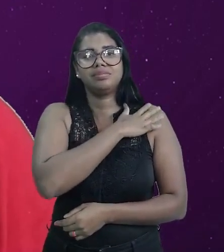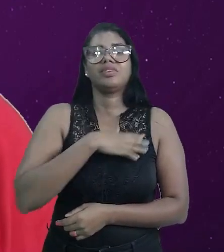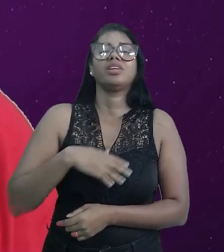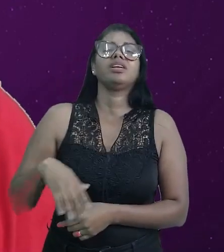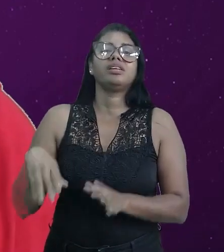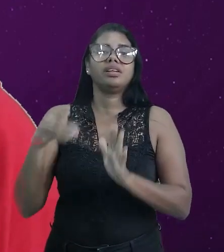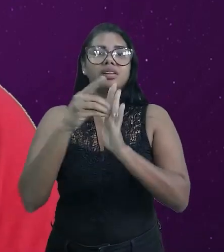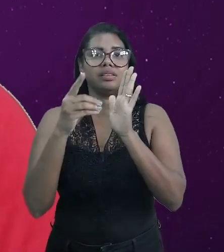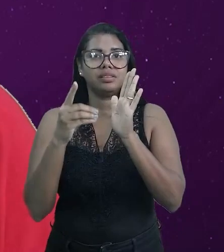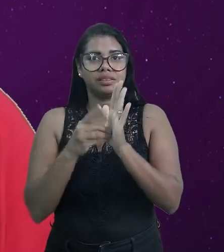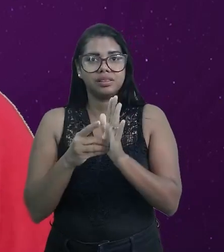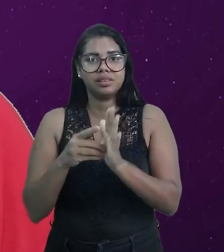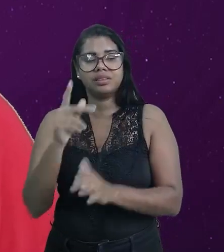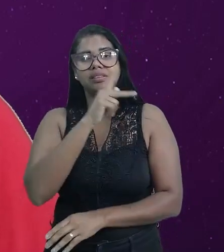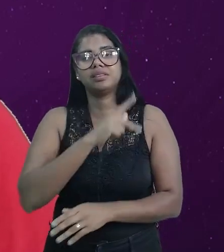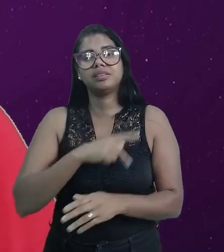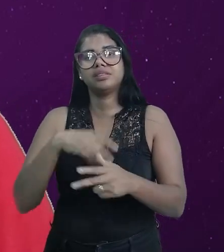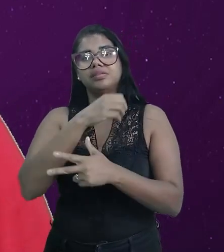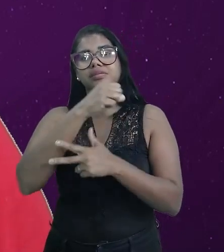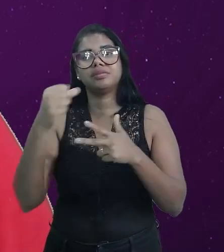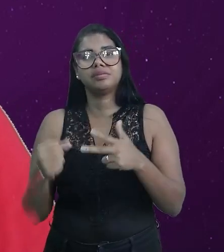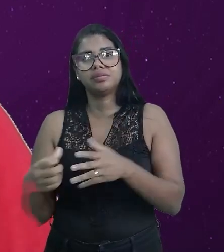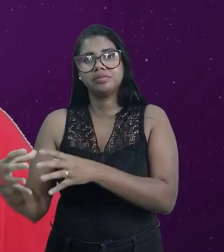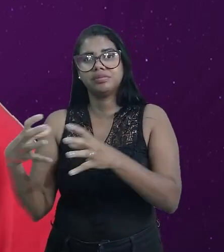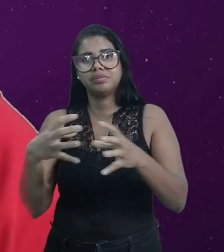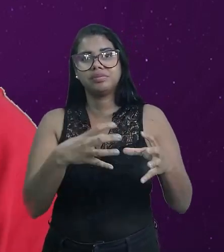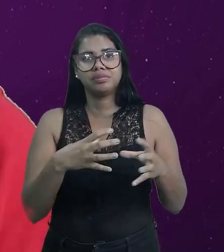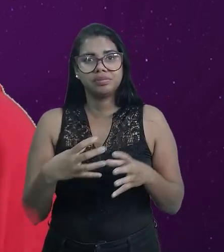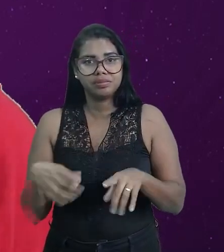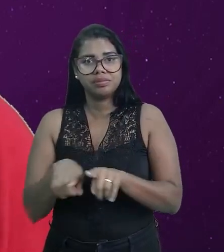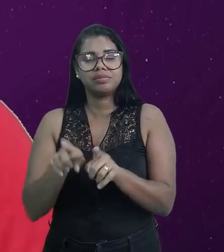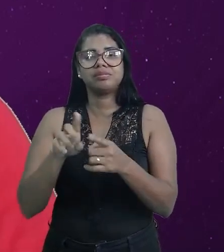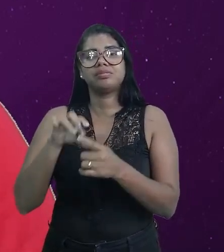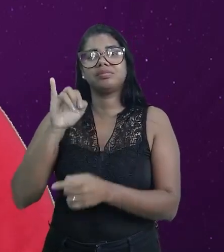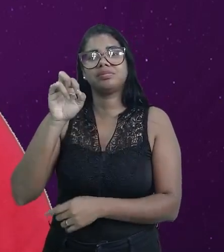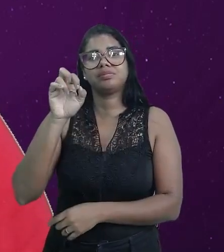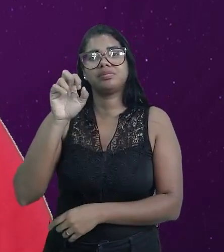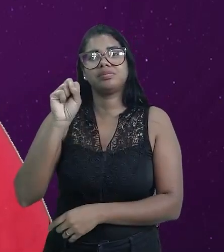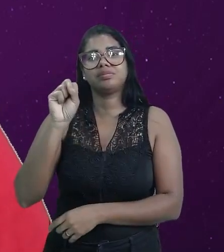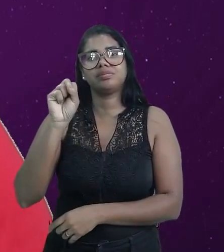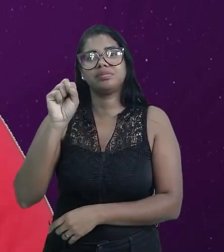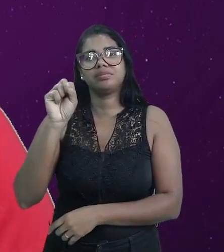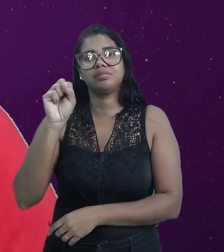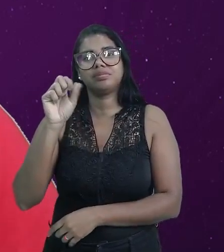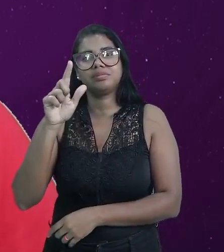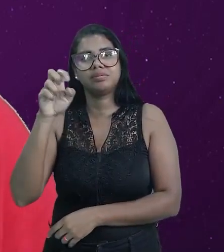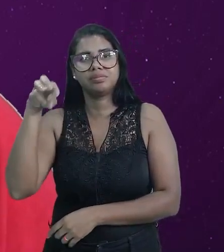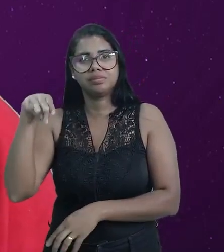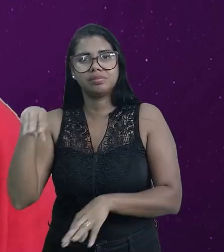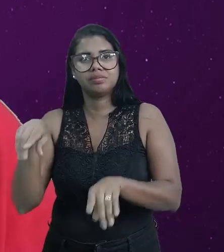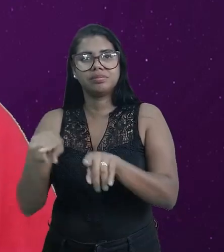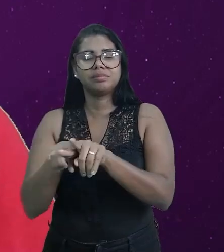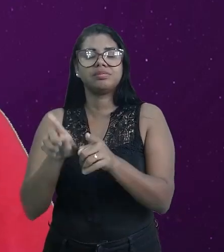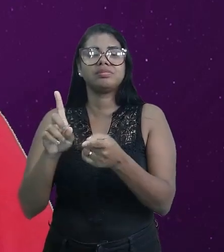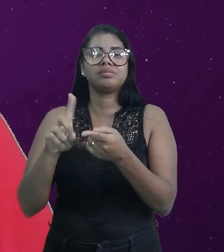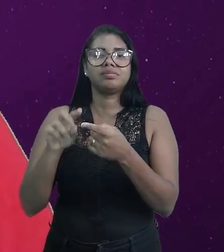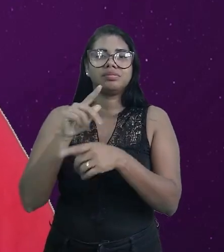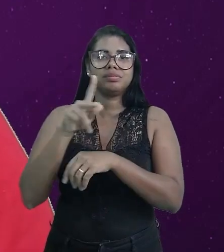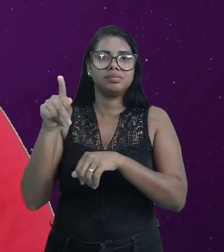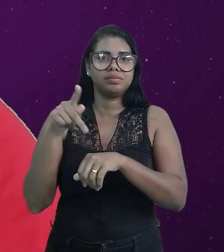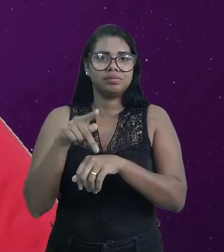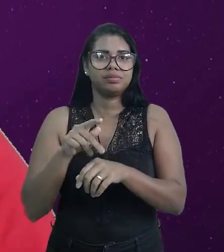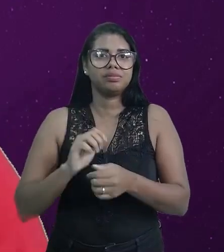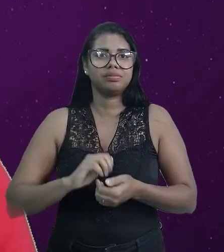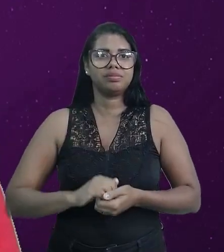décadas. E alguns outros grupos ali, fundamentalistas islâmicos, que completam esse caos nesse país.